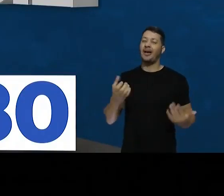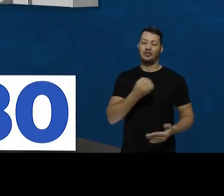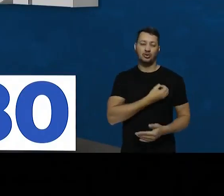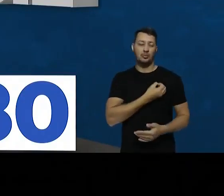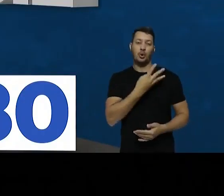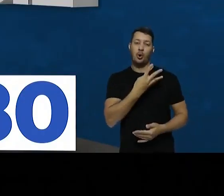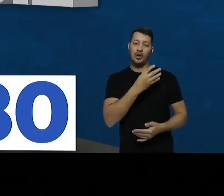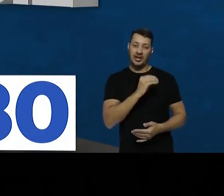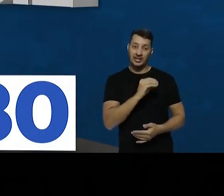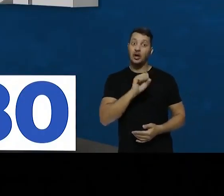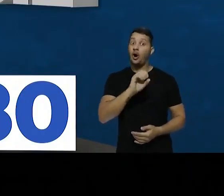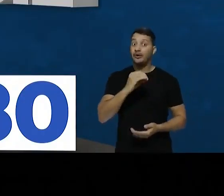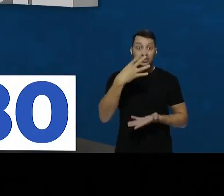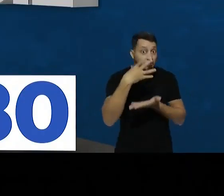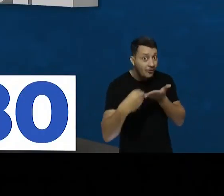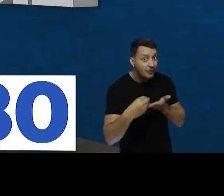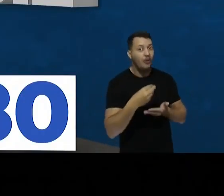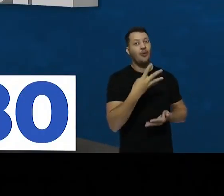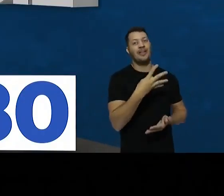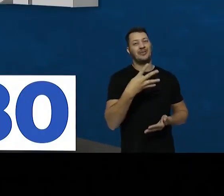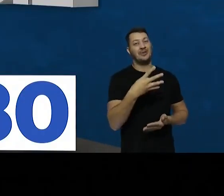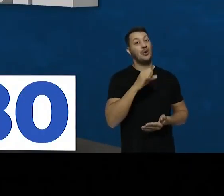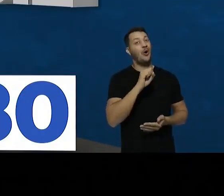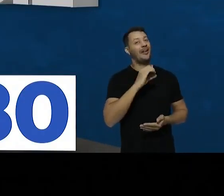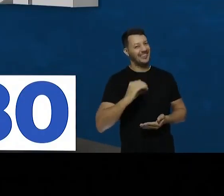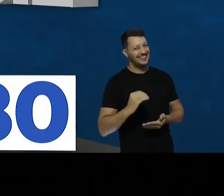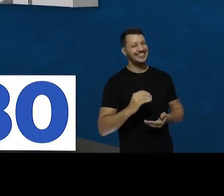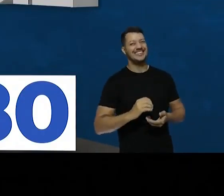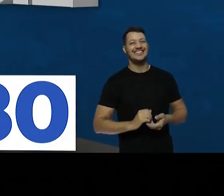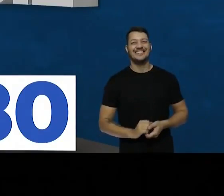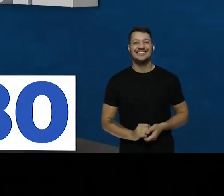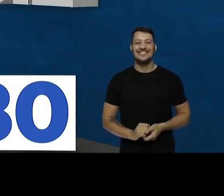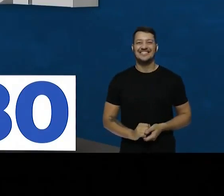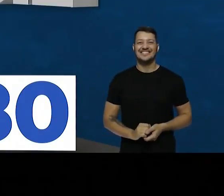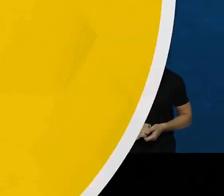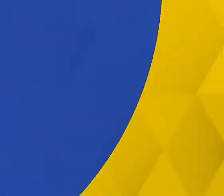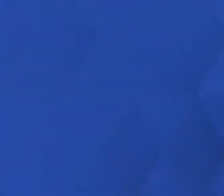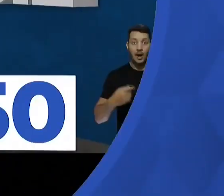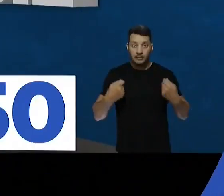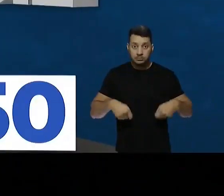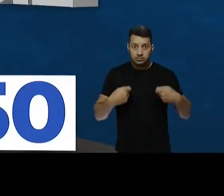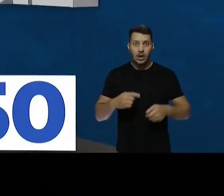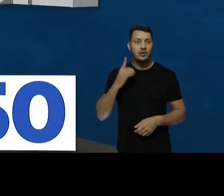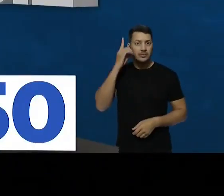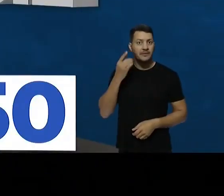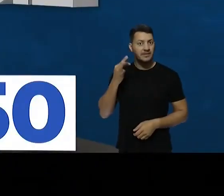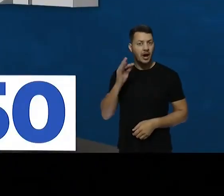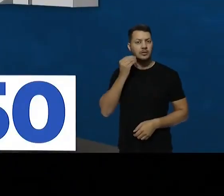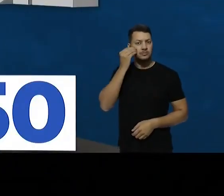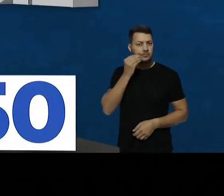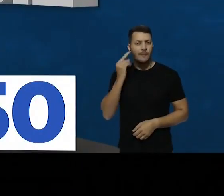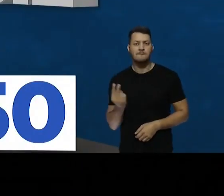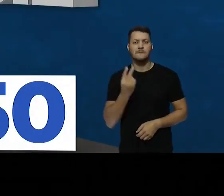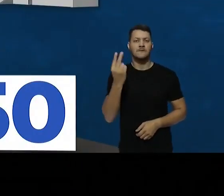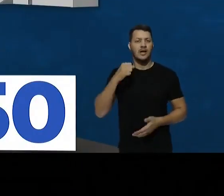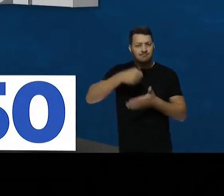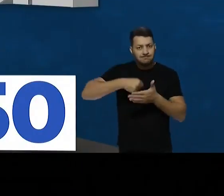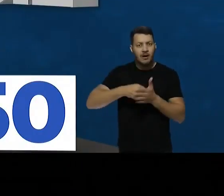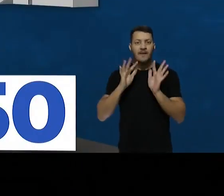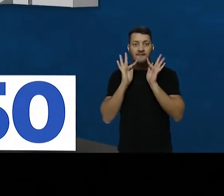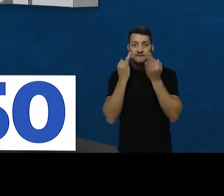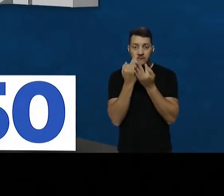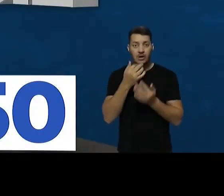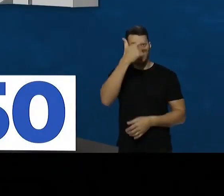Floriano. 44,80. Repete, 44,80. Precisamos de um deputado federal experiente e com